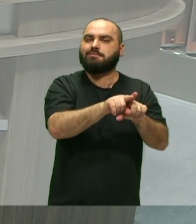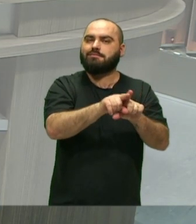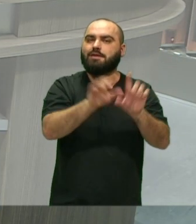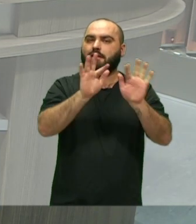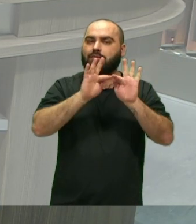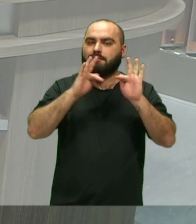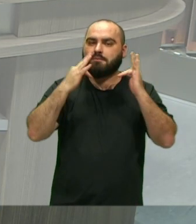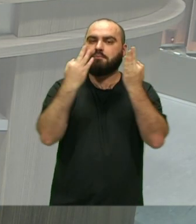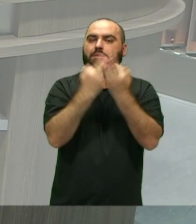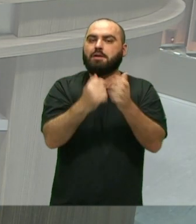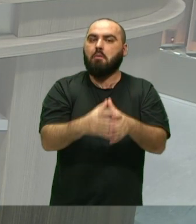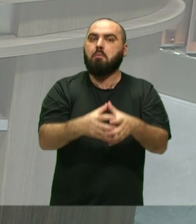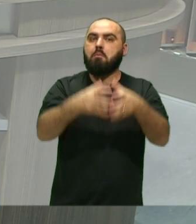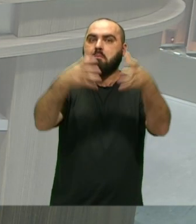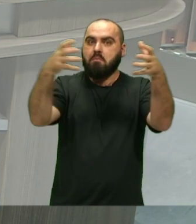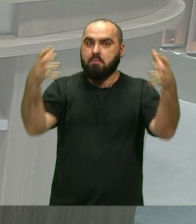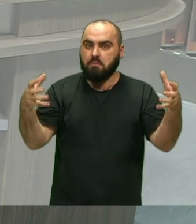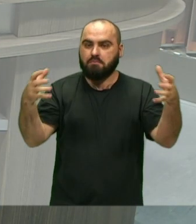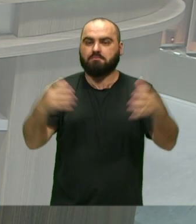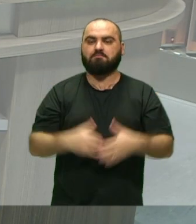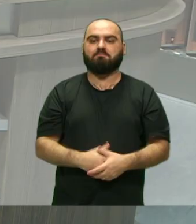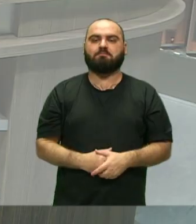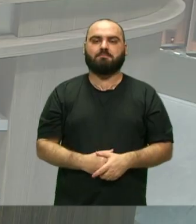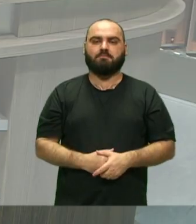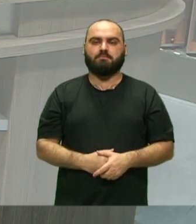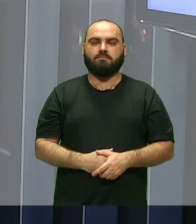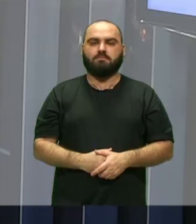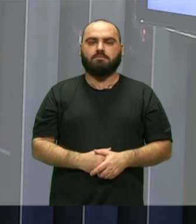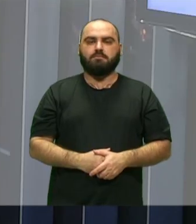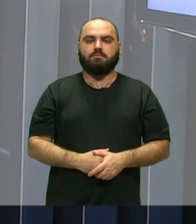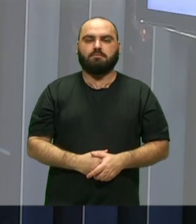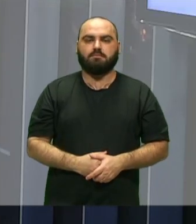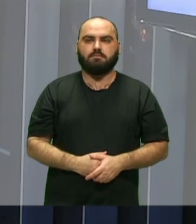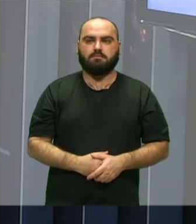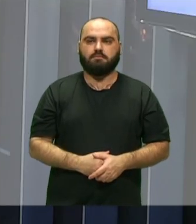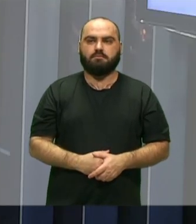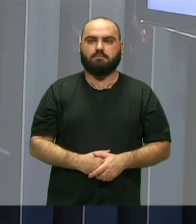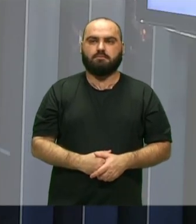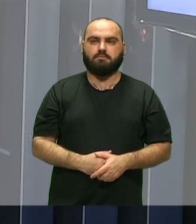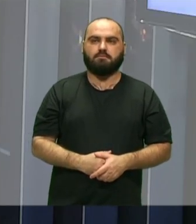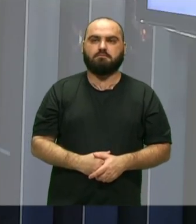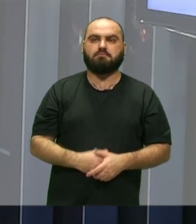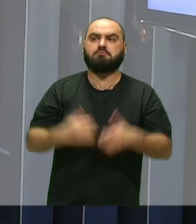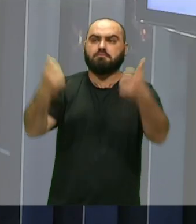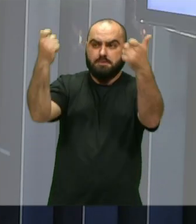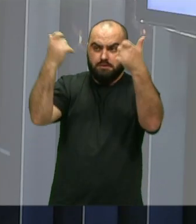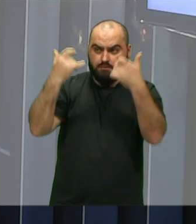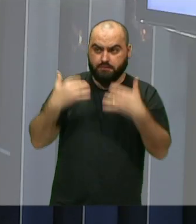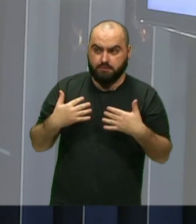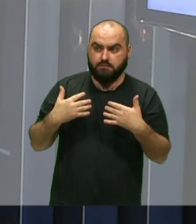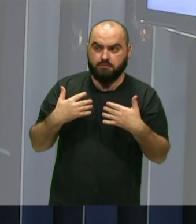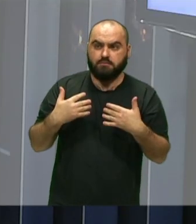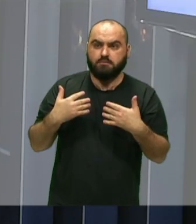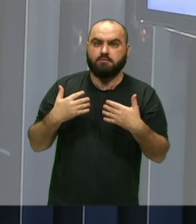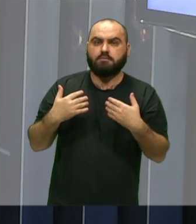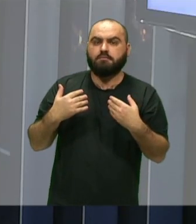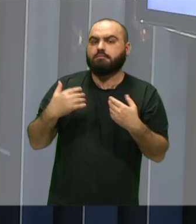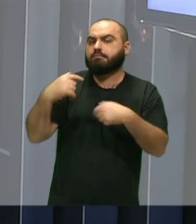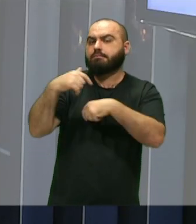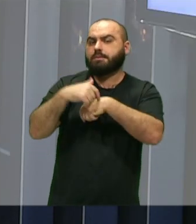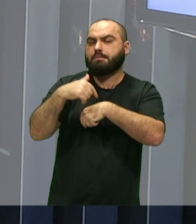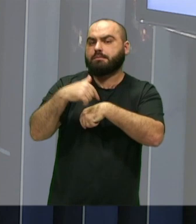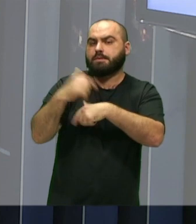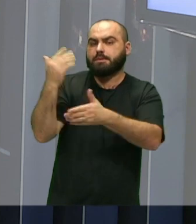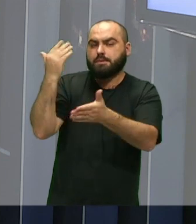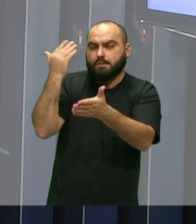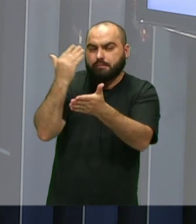Cada vez mais Sendo ampliada E como é que foi Me conta um pouquinho Dessa trajetória Mestra De Surgiu